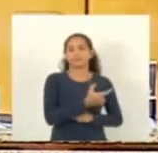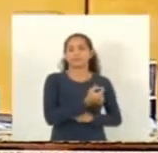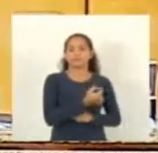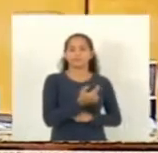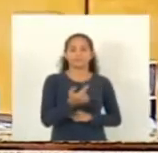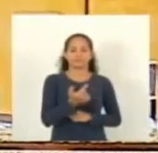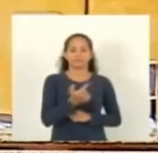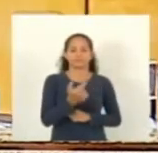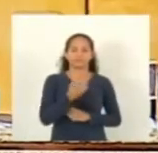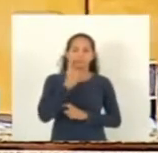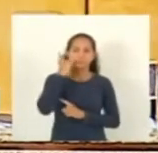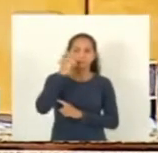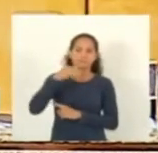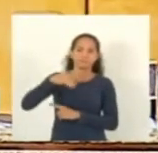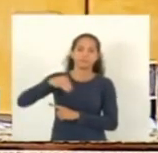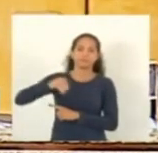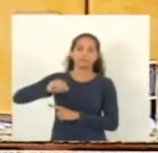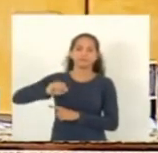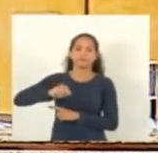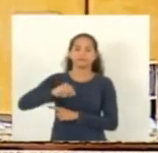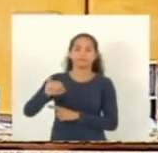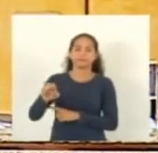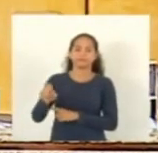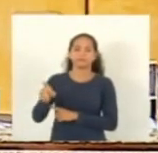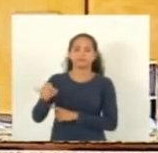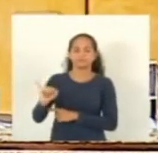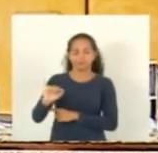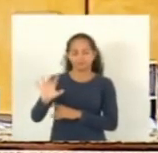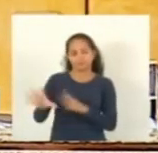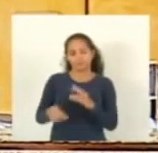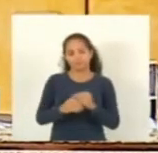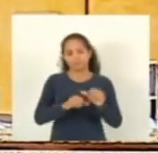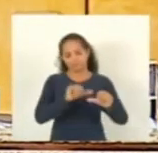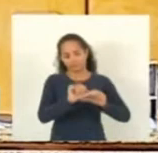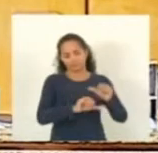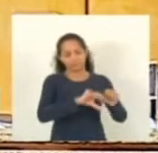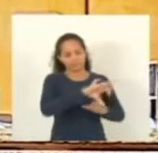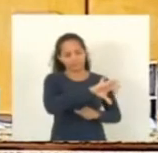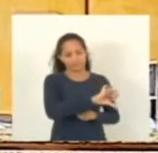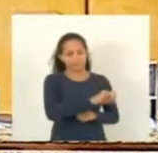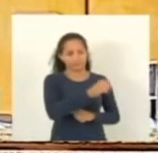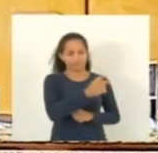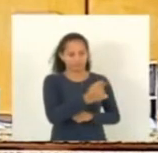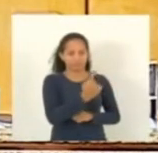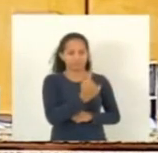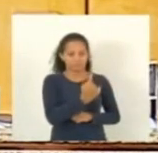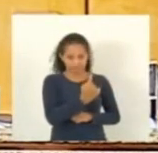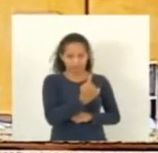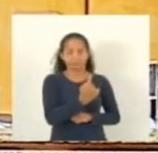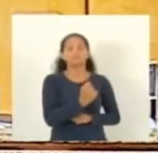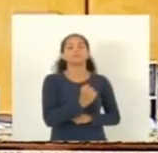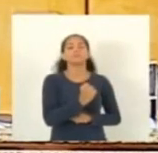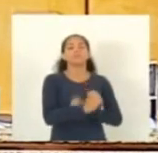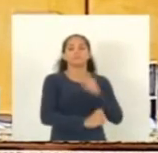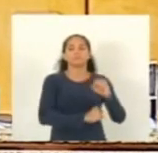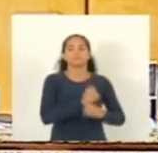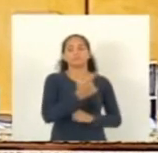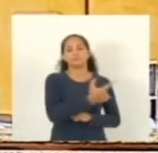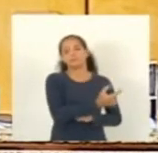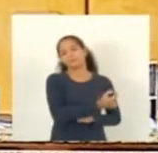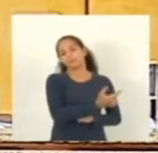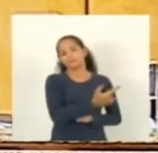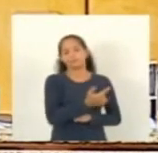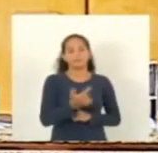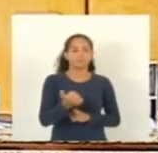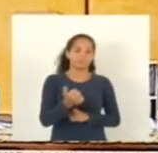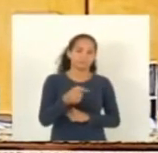Majeski, que altera a lei complementar 971 de 14 de julho de 2021, que regulamenta o